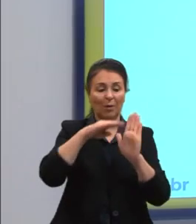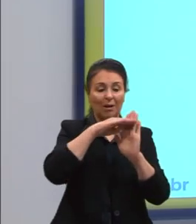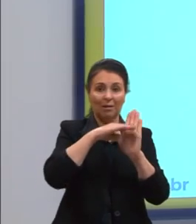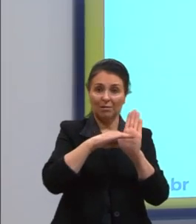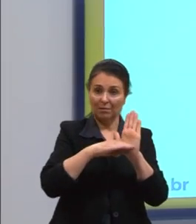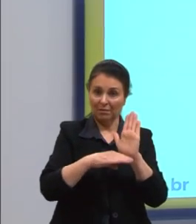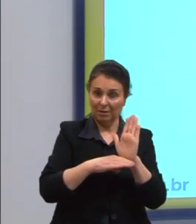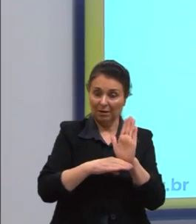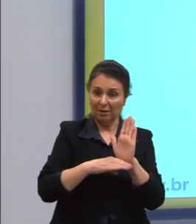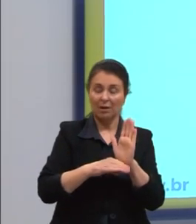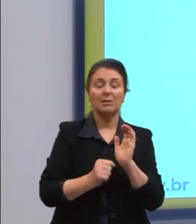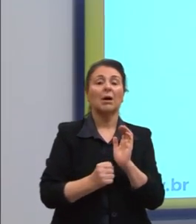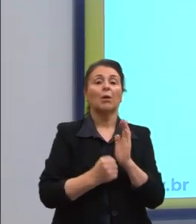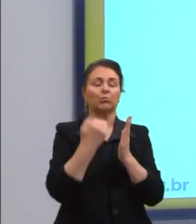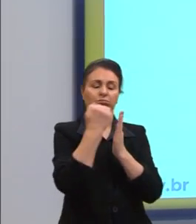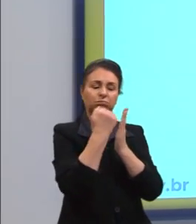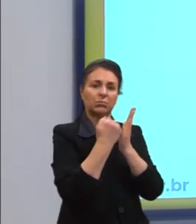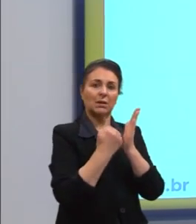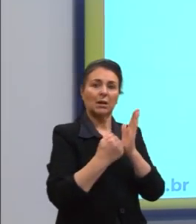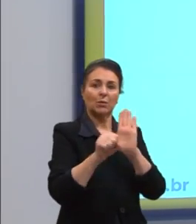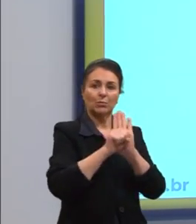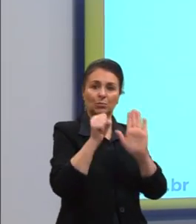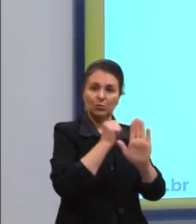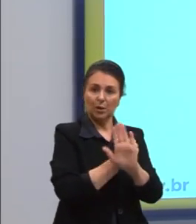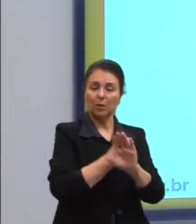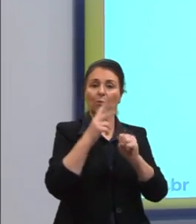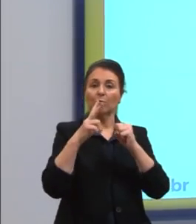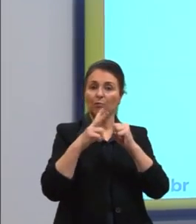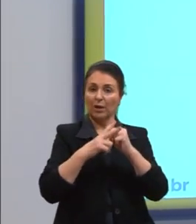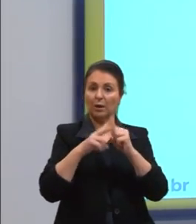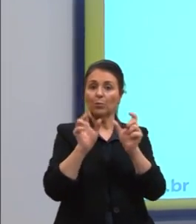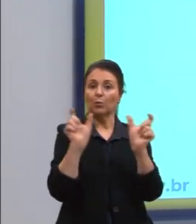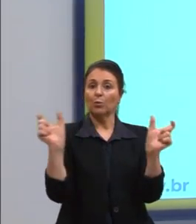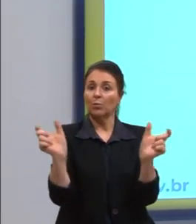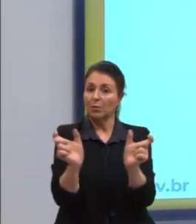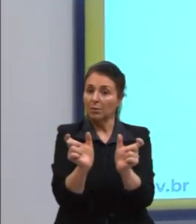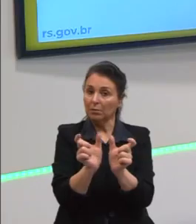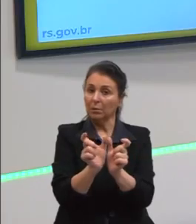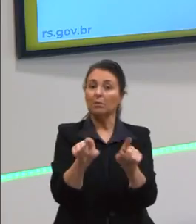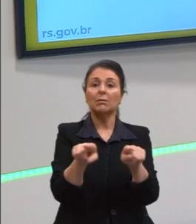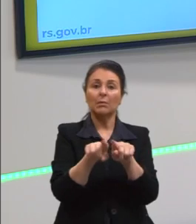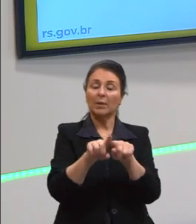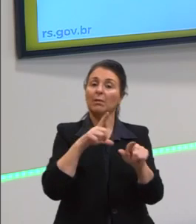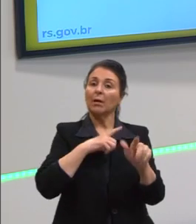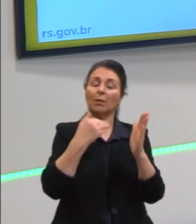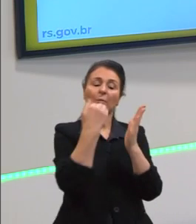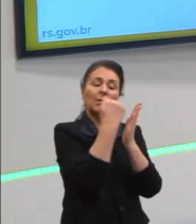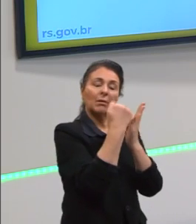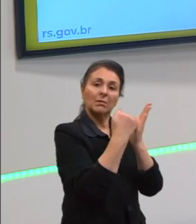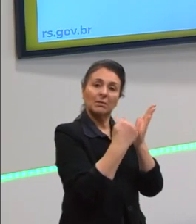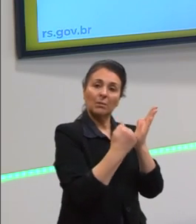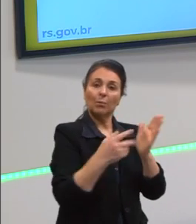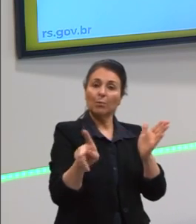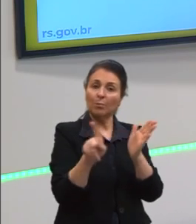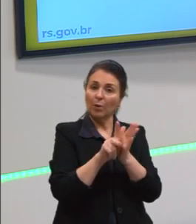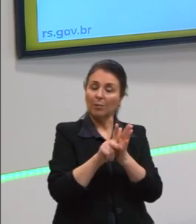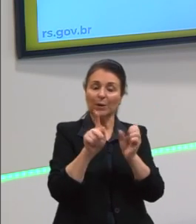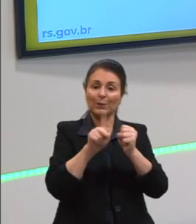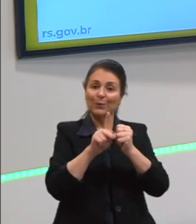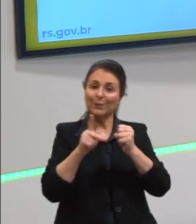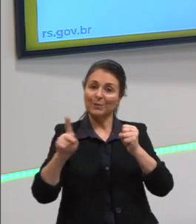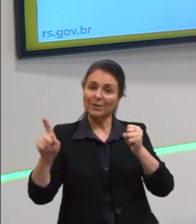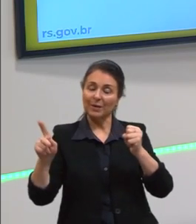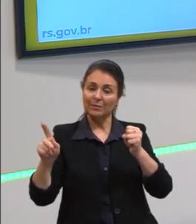sujeito, cada verbo ou cada oração vai possuir uma classificação própria de predicado. Então,